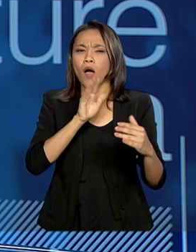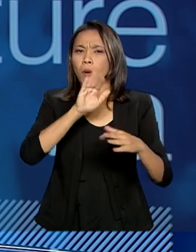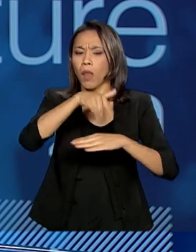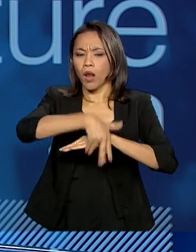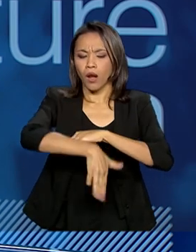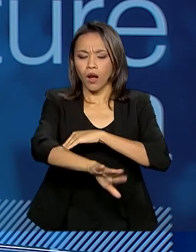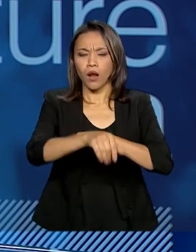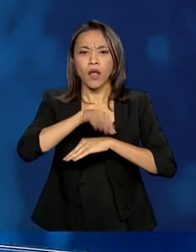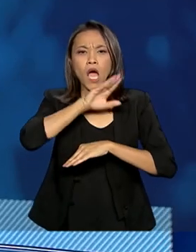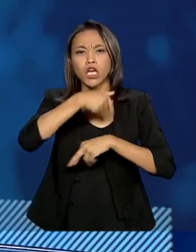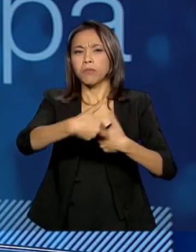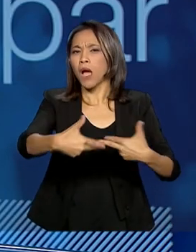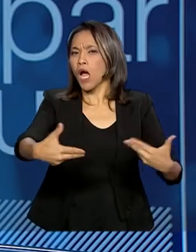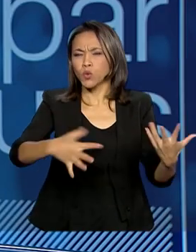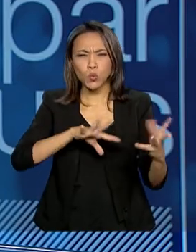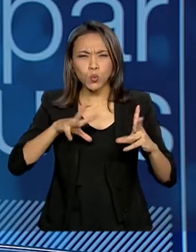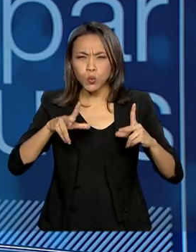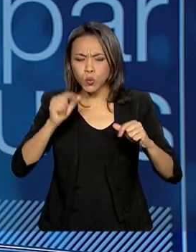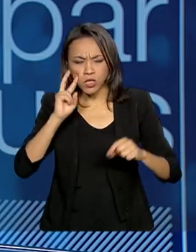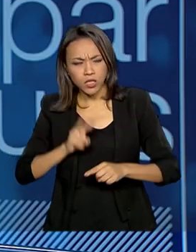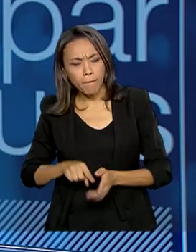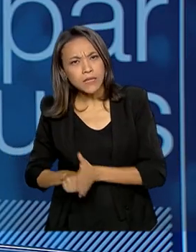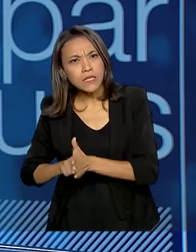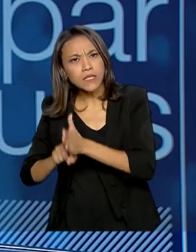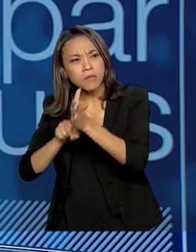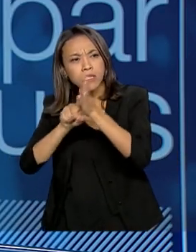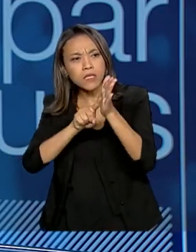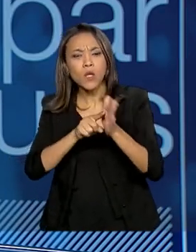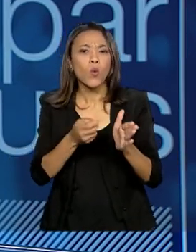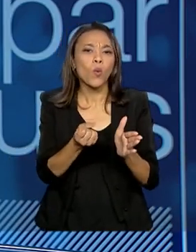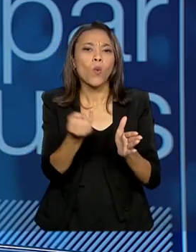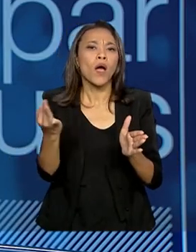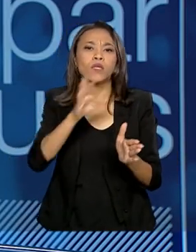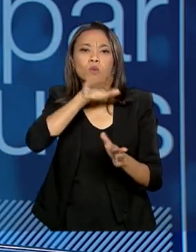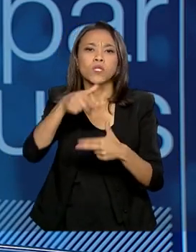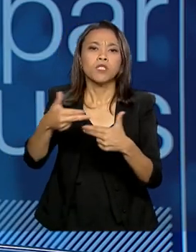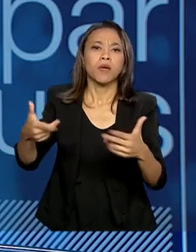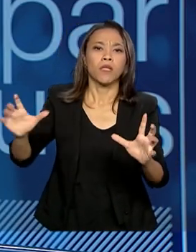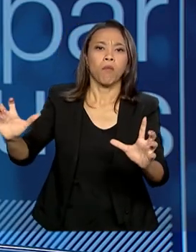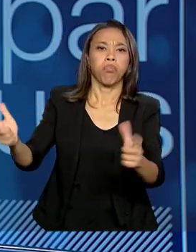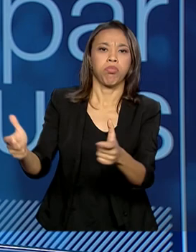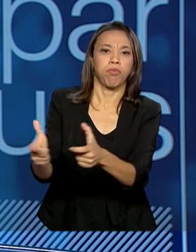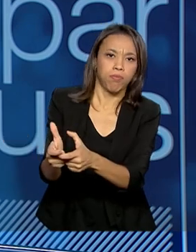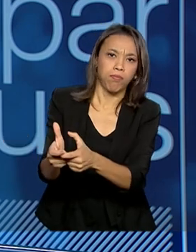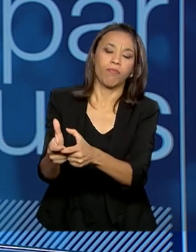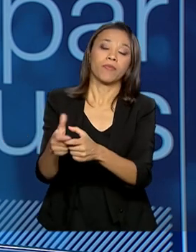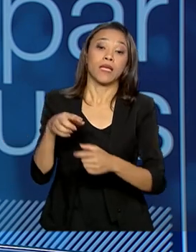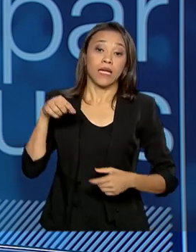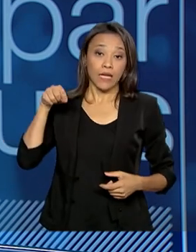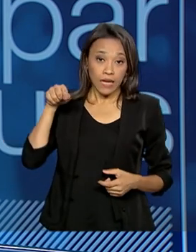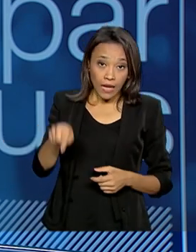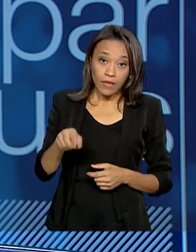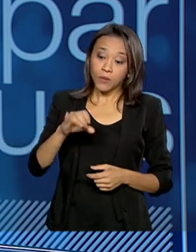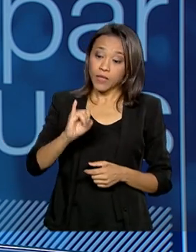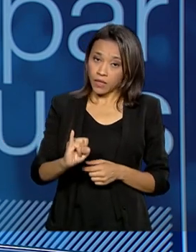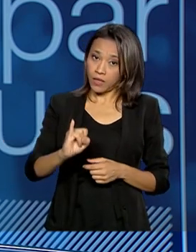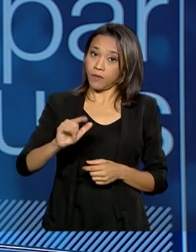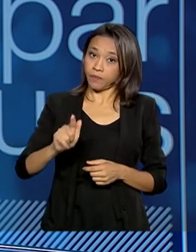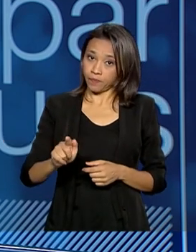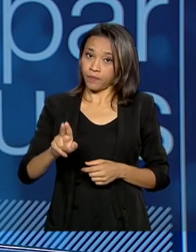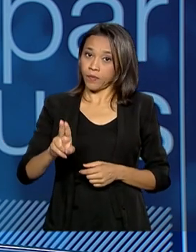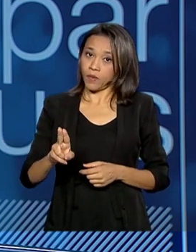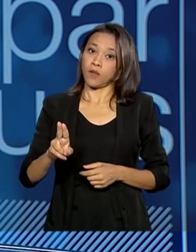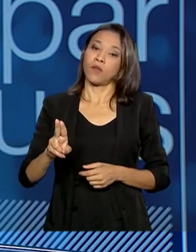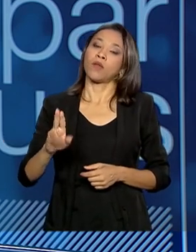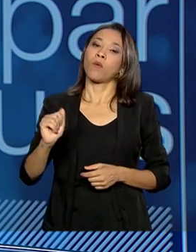monitoramento para verificar quais são as espécies que estão em extinção. Iguaçu foi feito um trabalho forte para